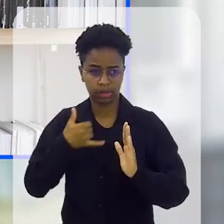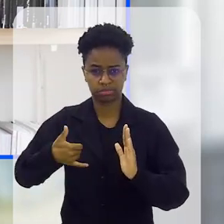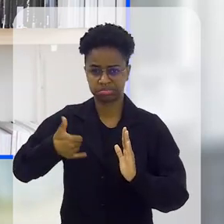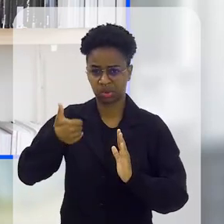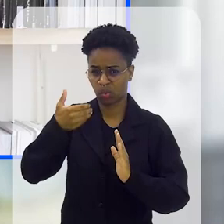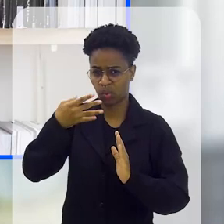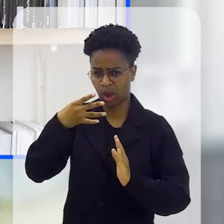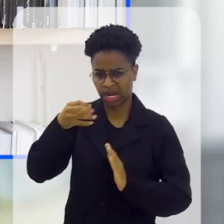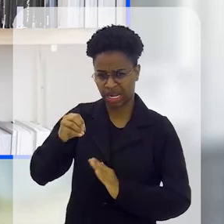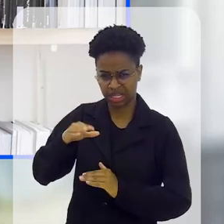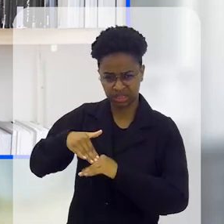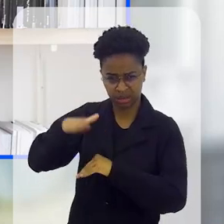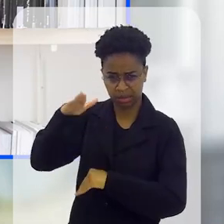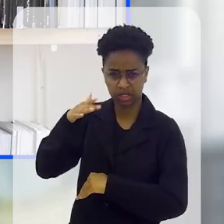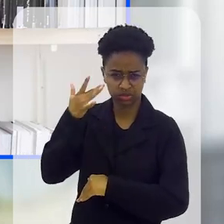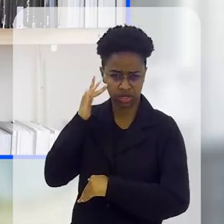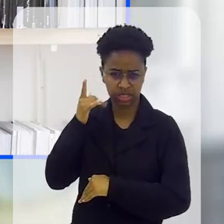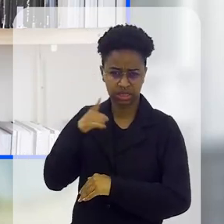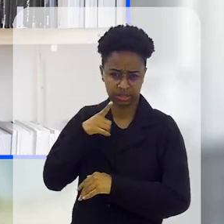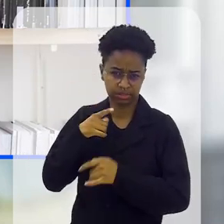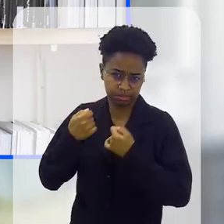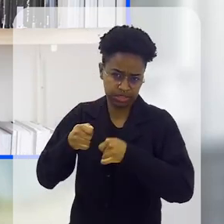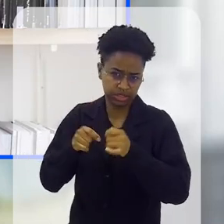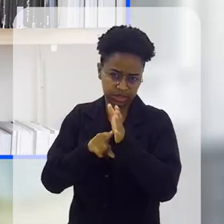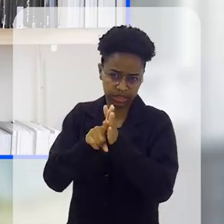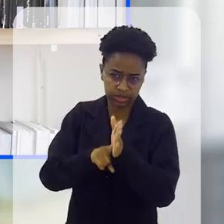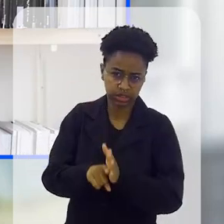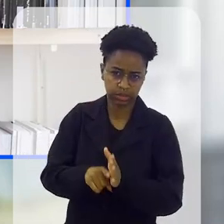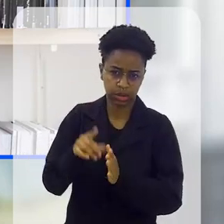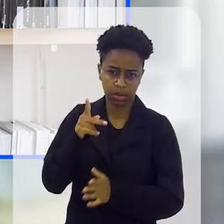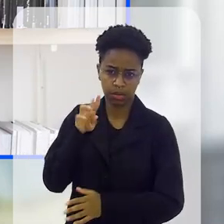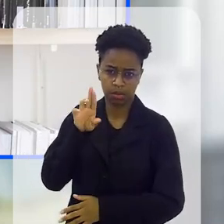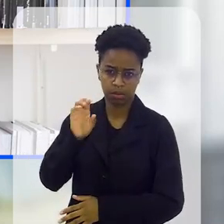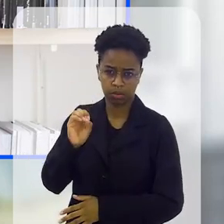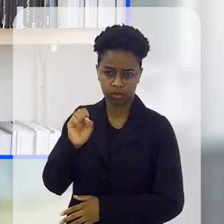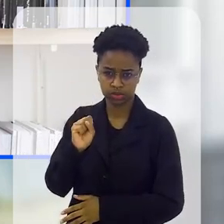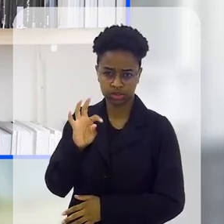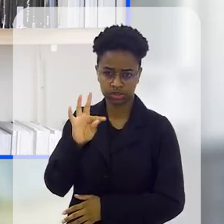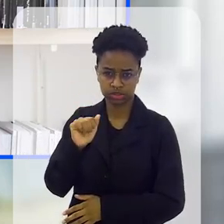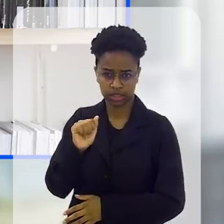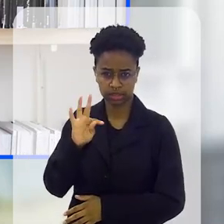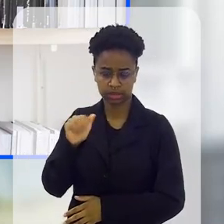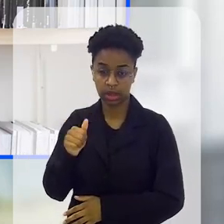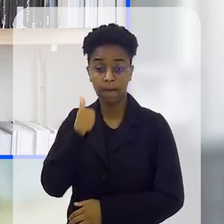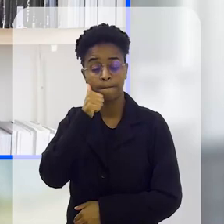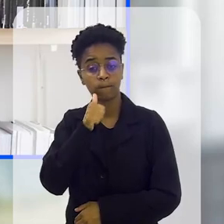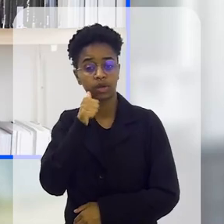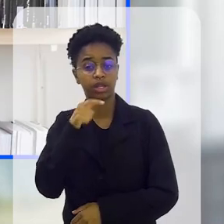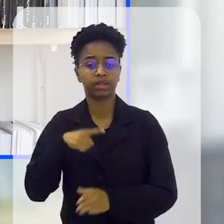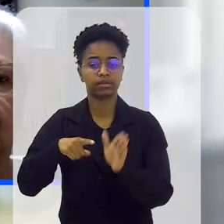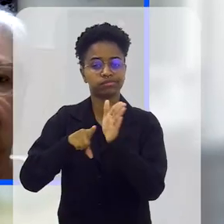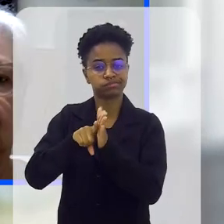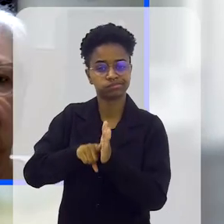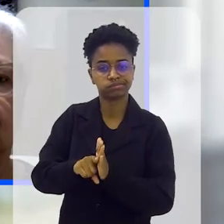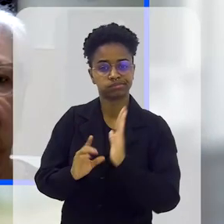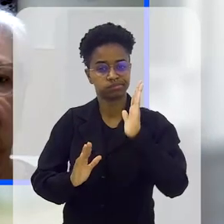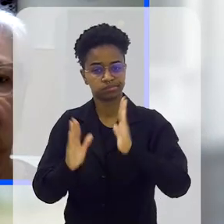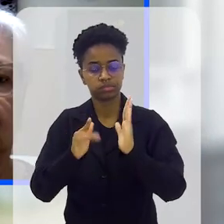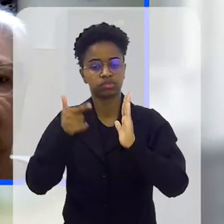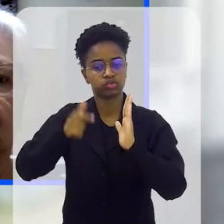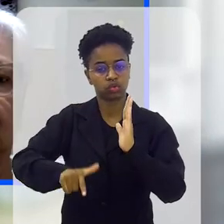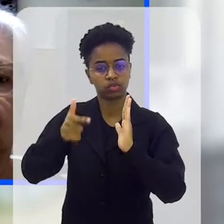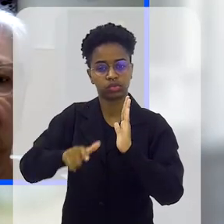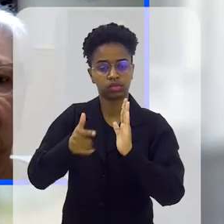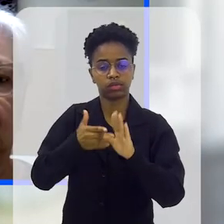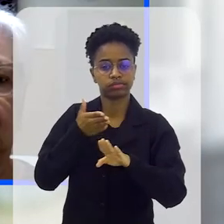homem é indicado a fazer o exame de próstata, para saber se tem o câncer de próstata. A mulher faz exames periodicamente,